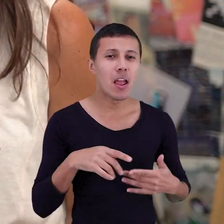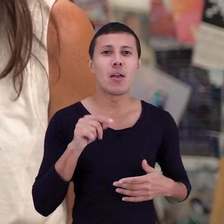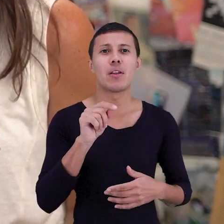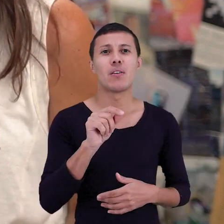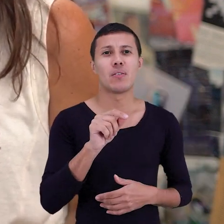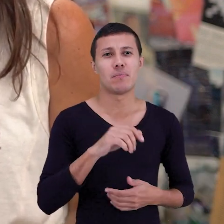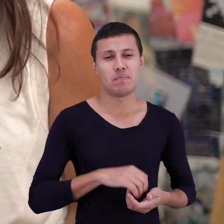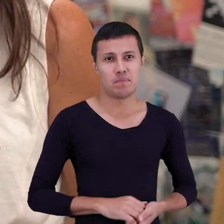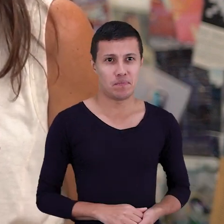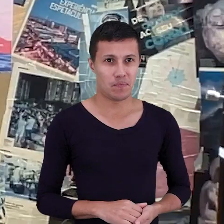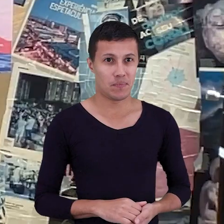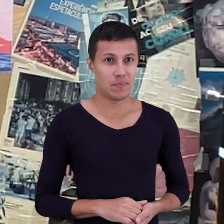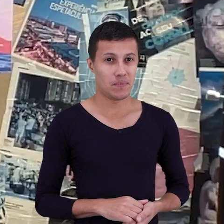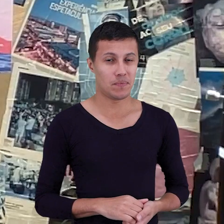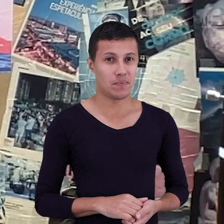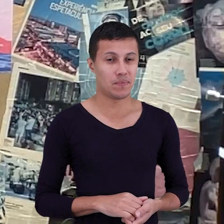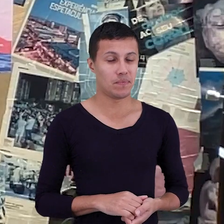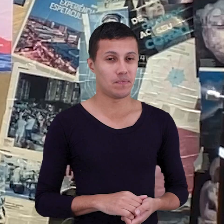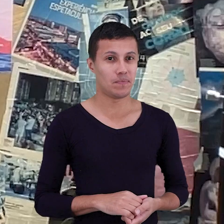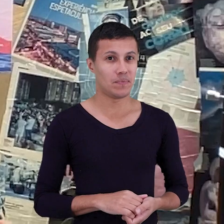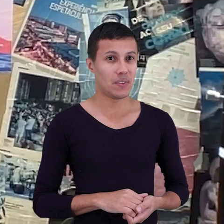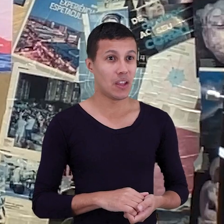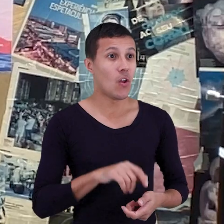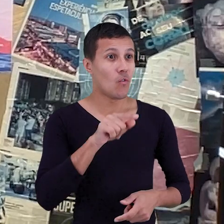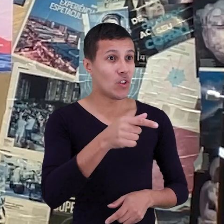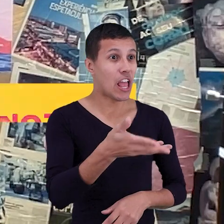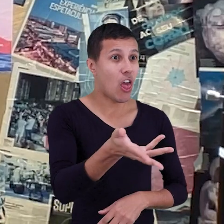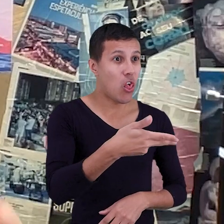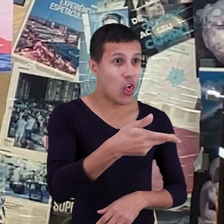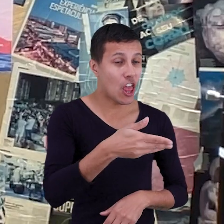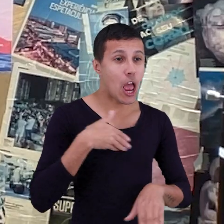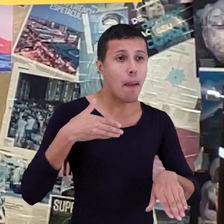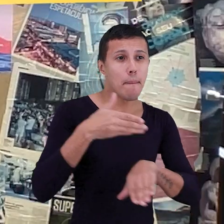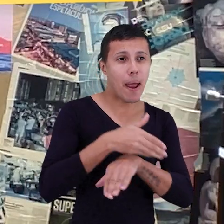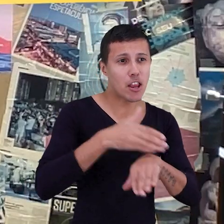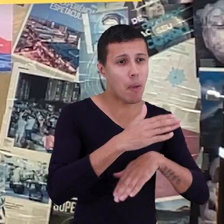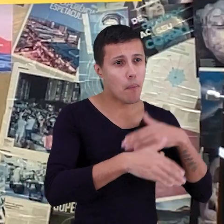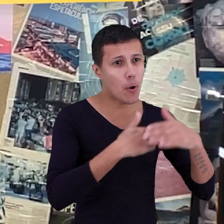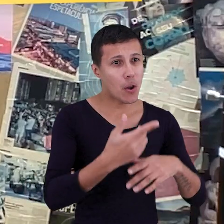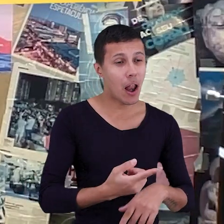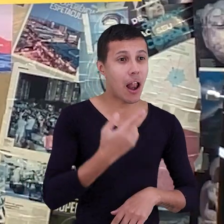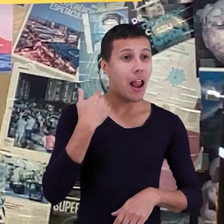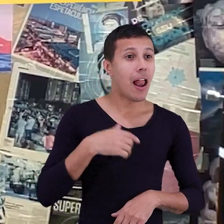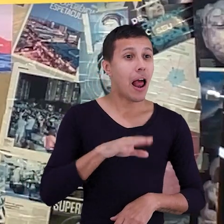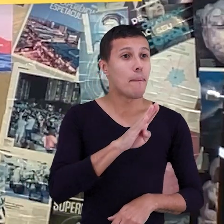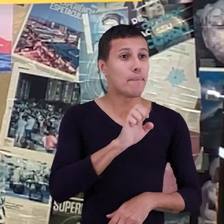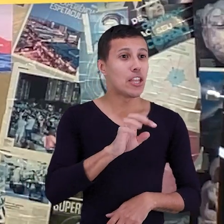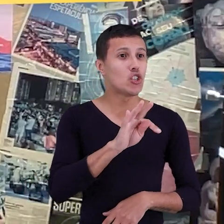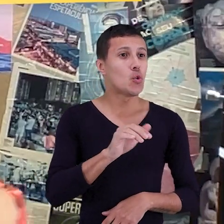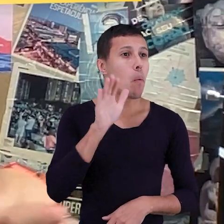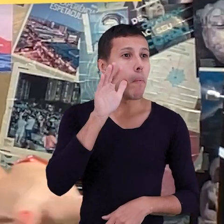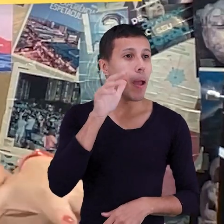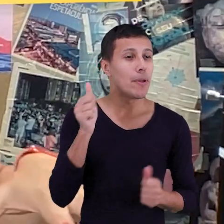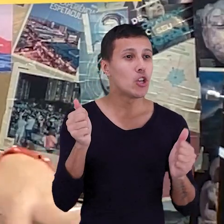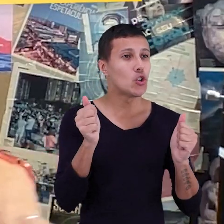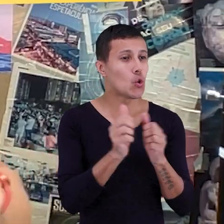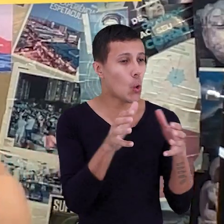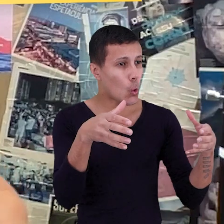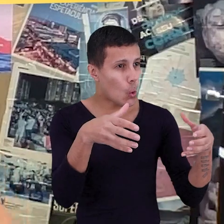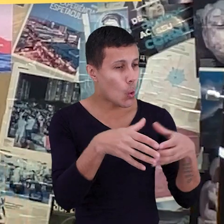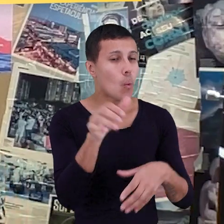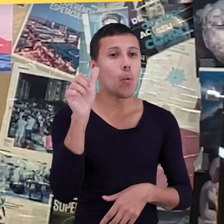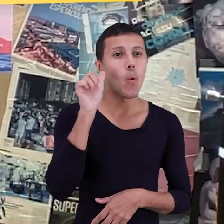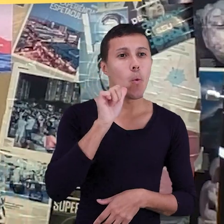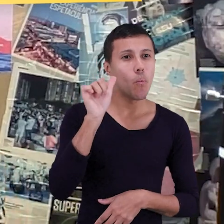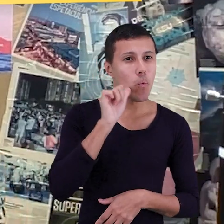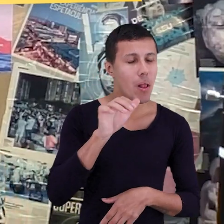foi acelerada ou participou de algum processo lá no Bitumami. Se relacionou com aquela comunidade de